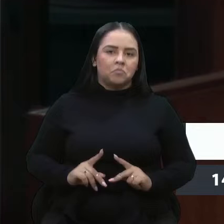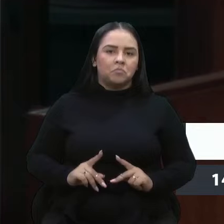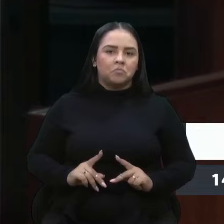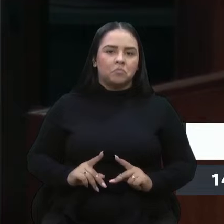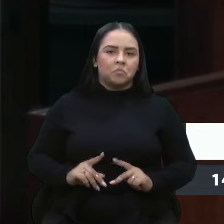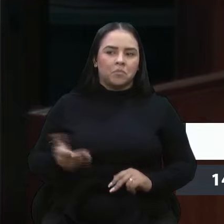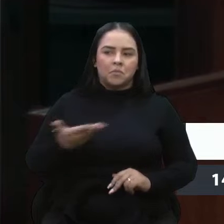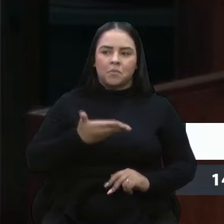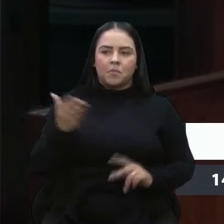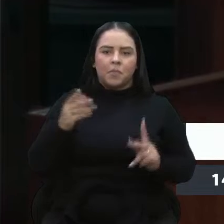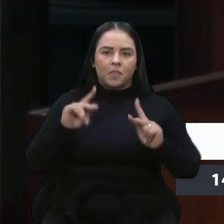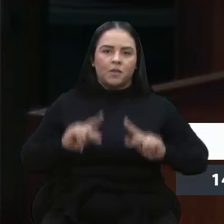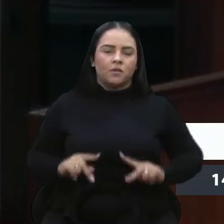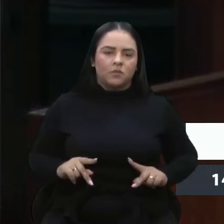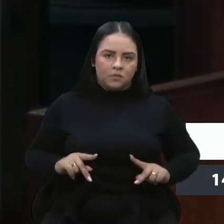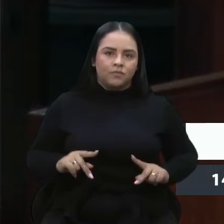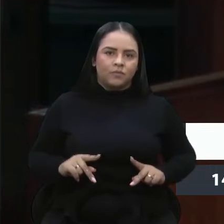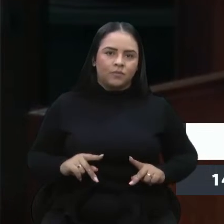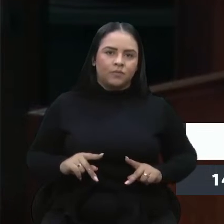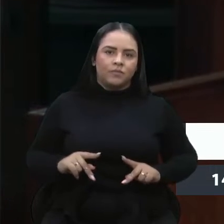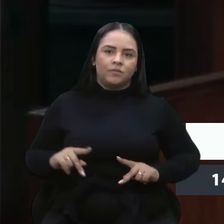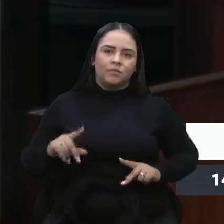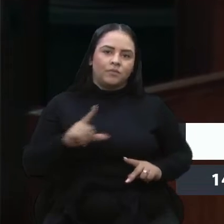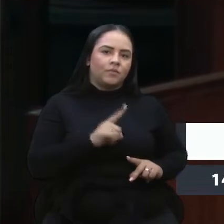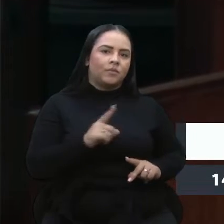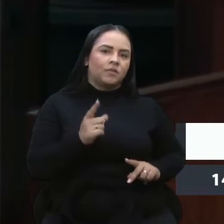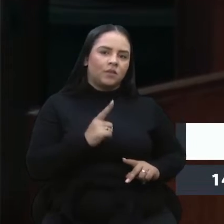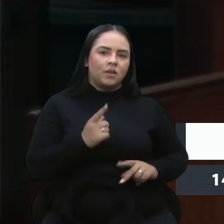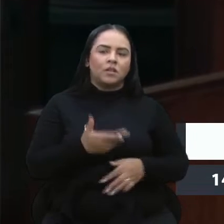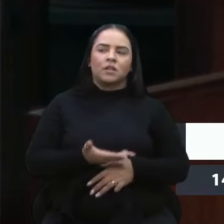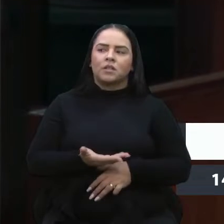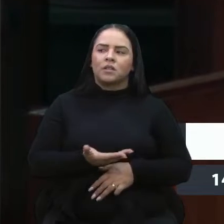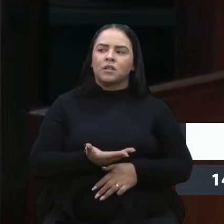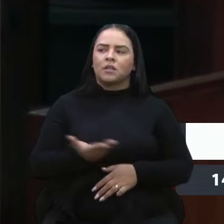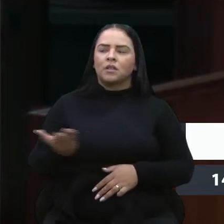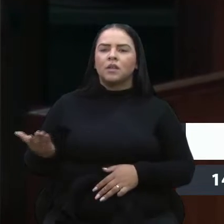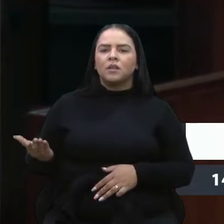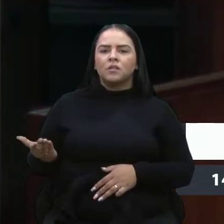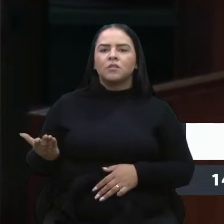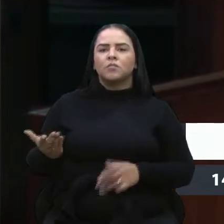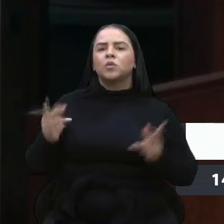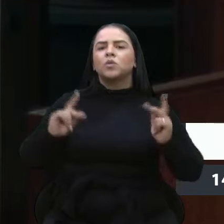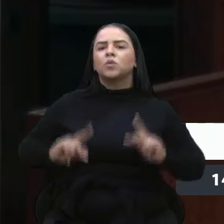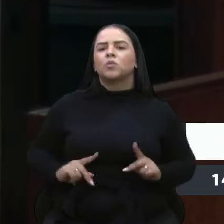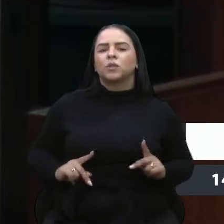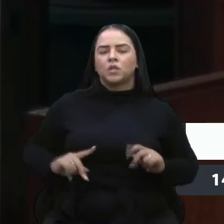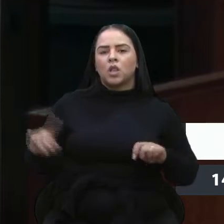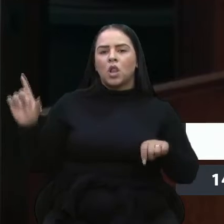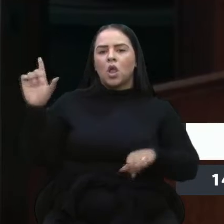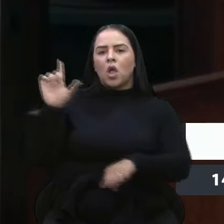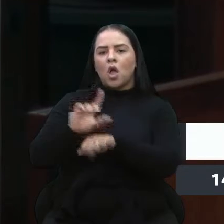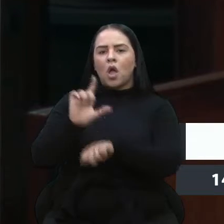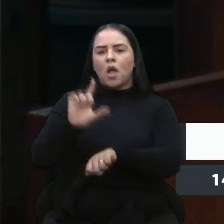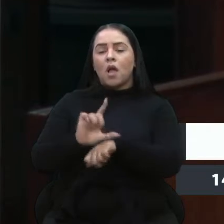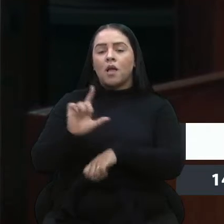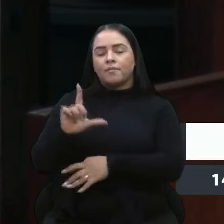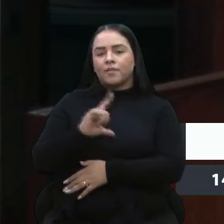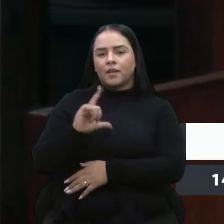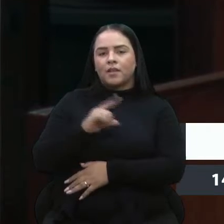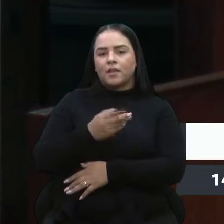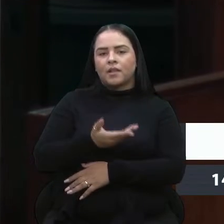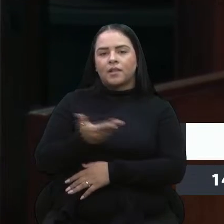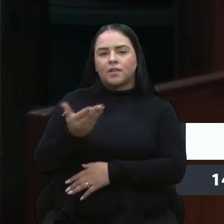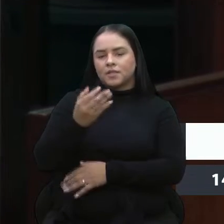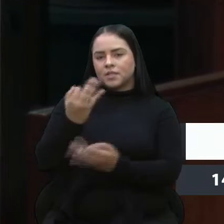que esses fornecedores e essas pessoas do comércio, esses comerciantes tiveram com